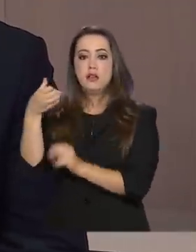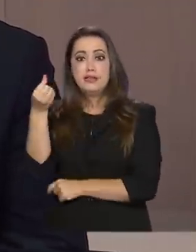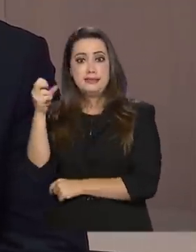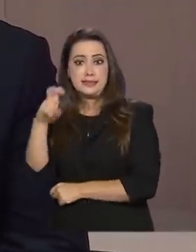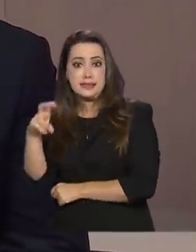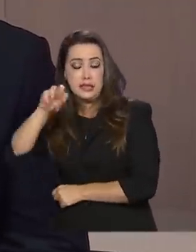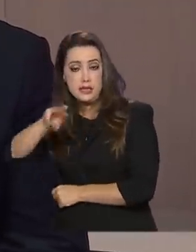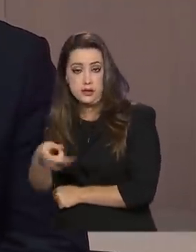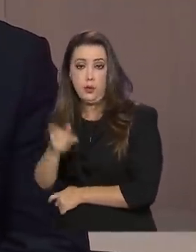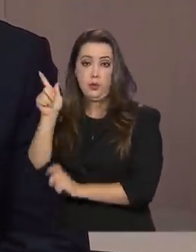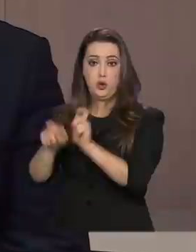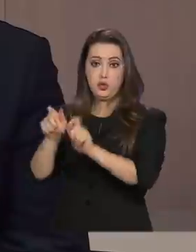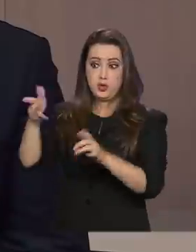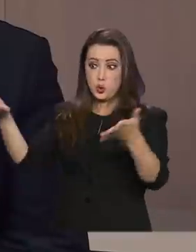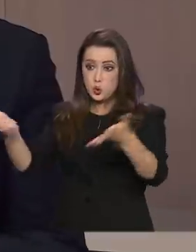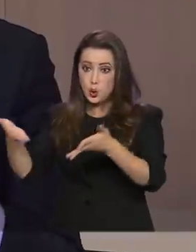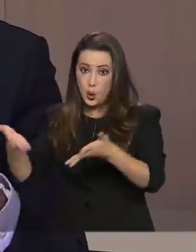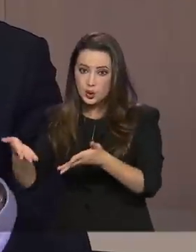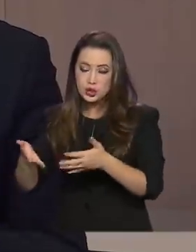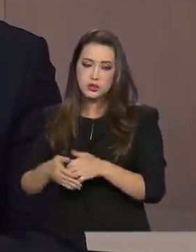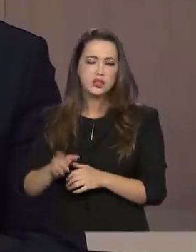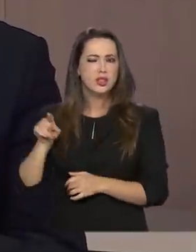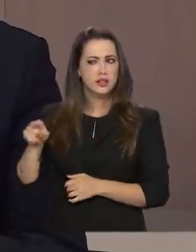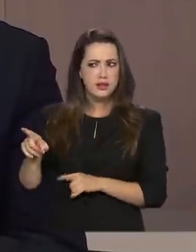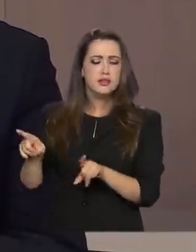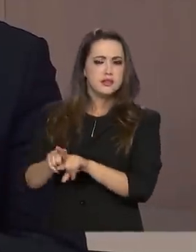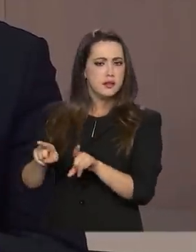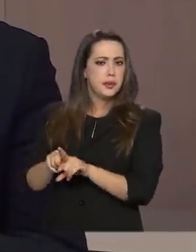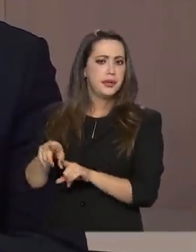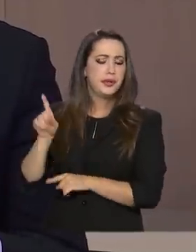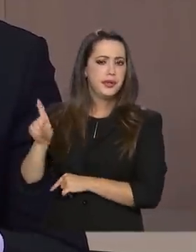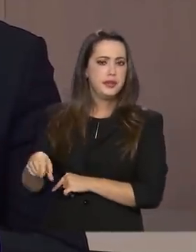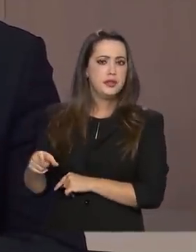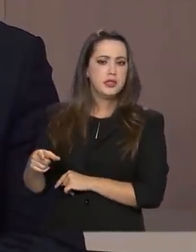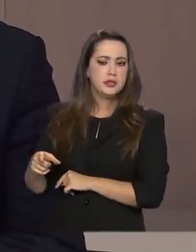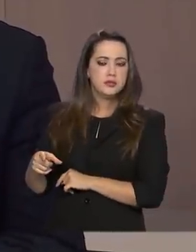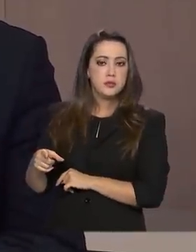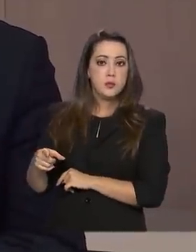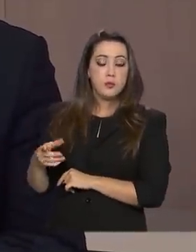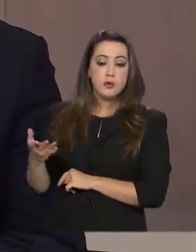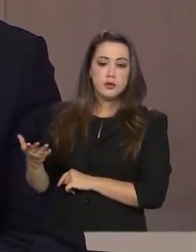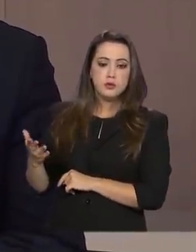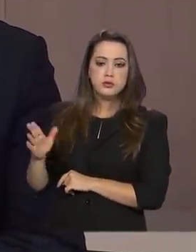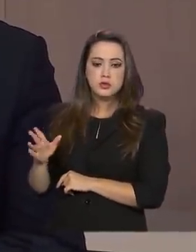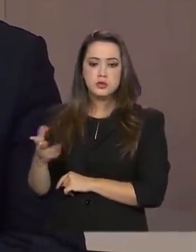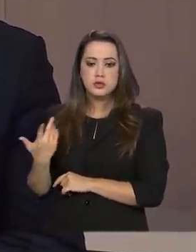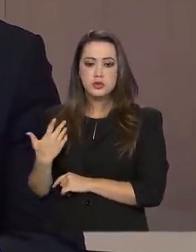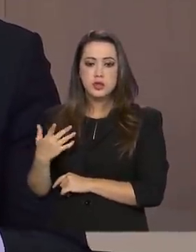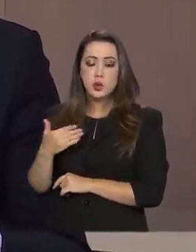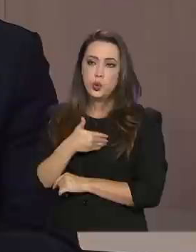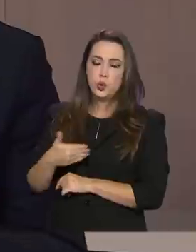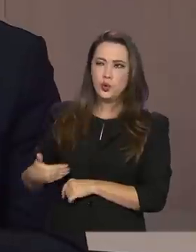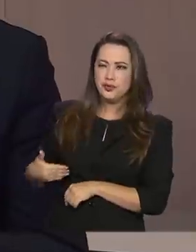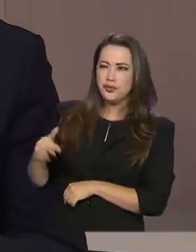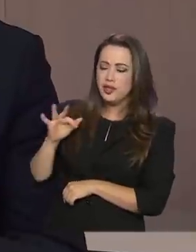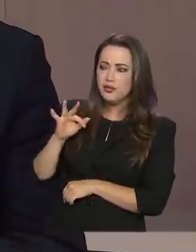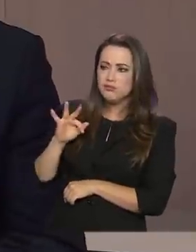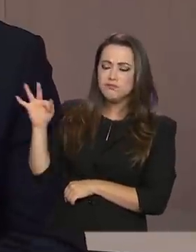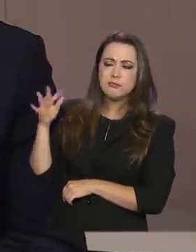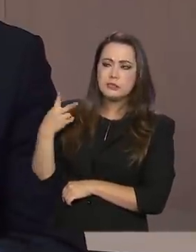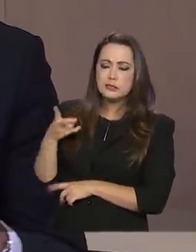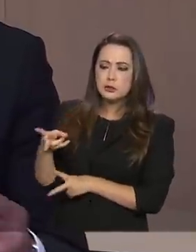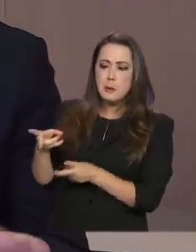pessoas hoje. Isso também, de uma certa forma, foi uma descoberta para o governo, esses